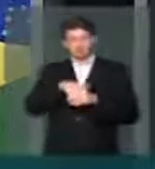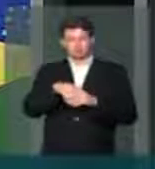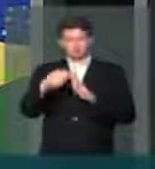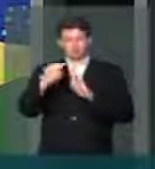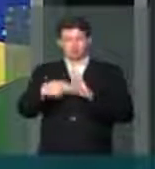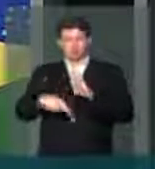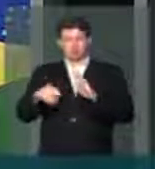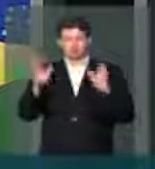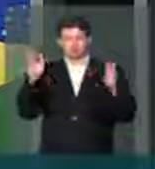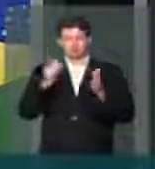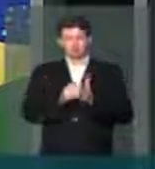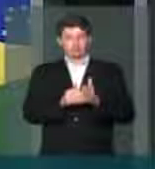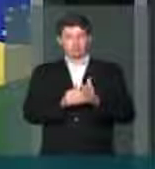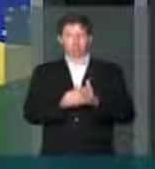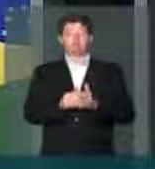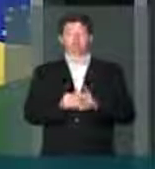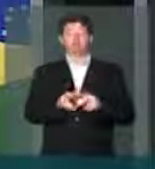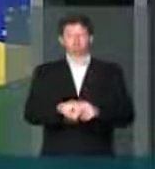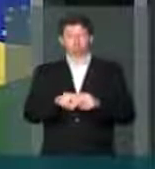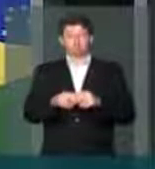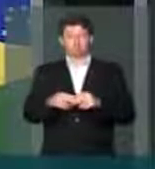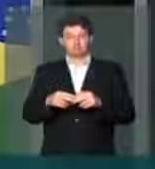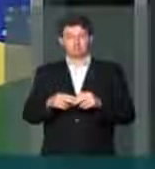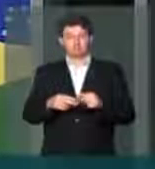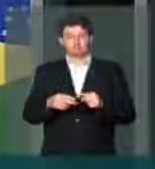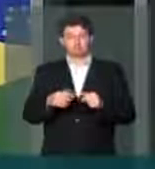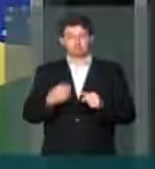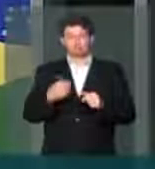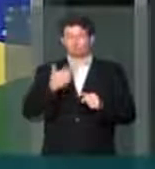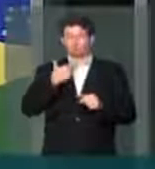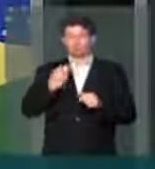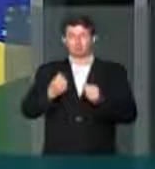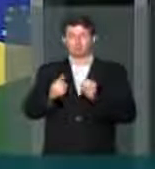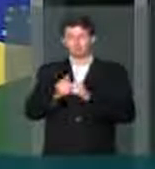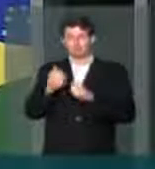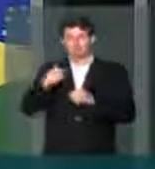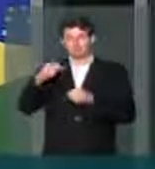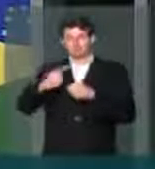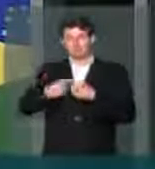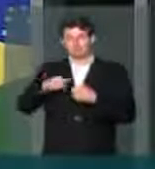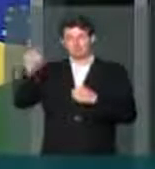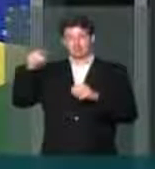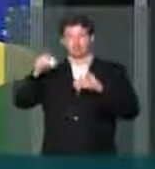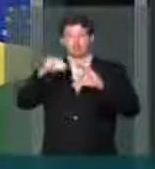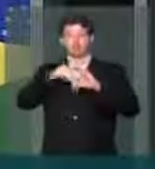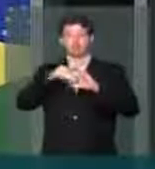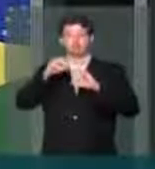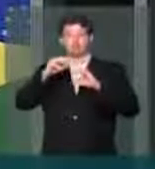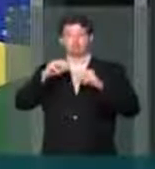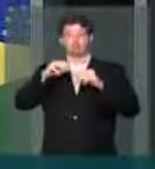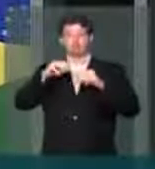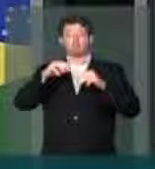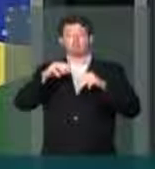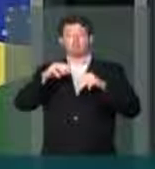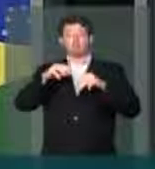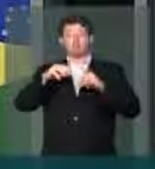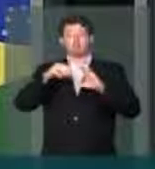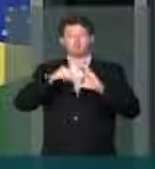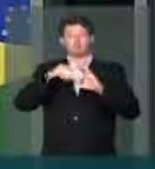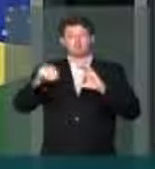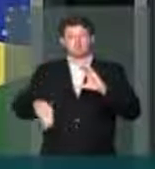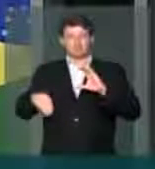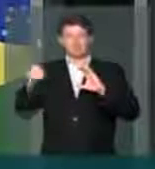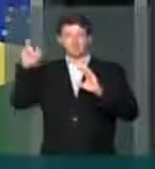final da Reforma Política. Por isso, não posso estar na minha cidade, Montes Claros, Minas Gerais. Quero aqui justificar a minha